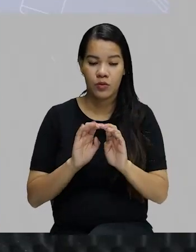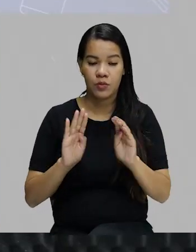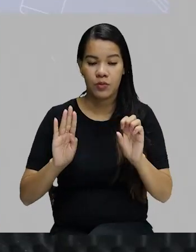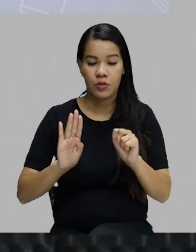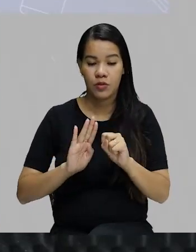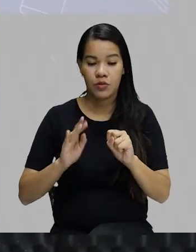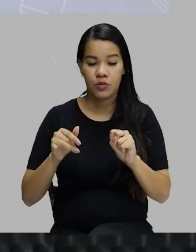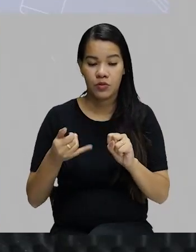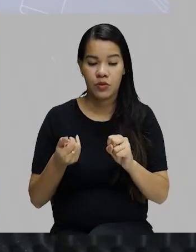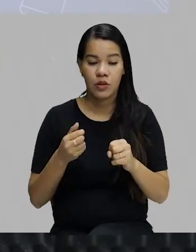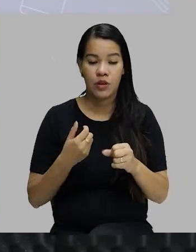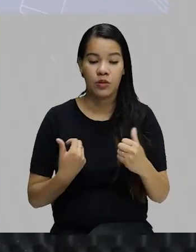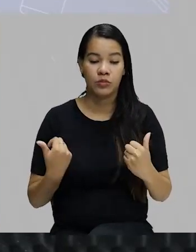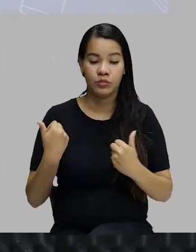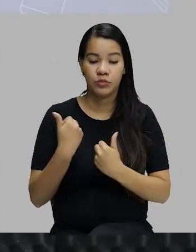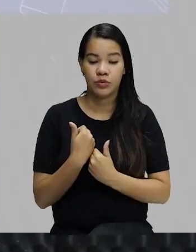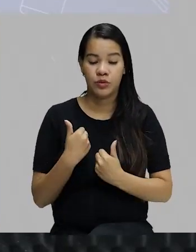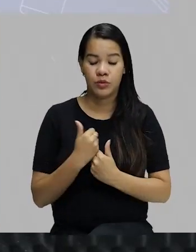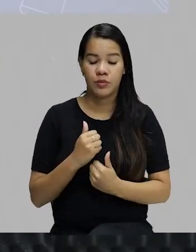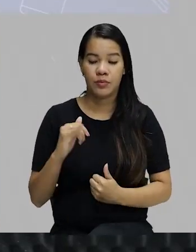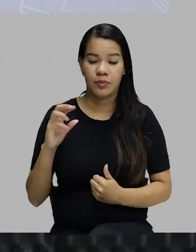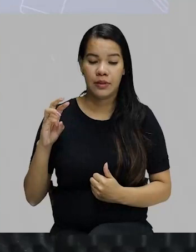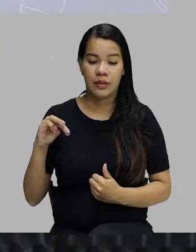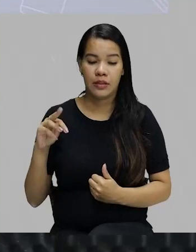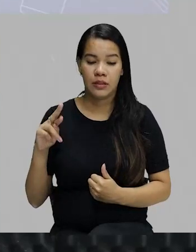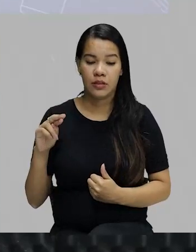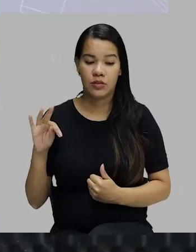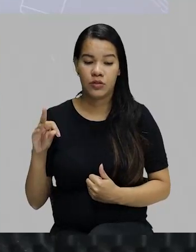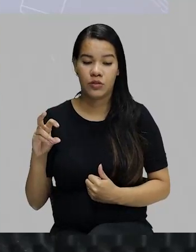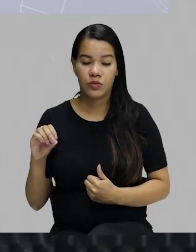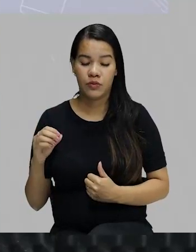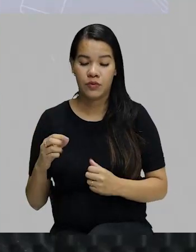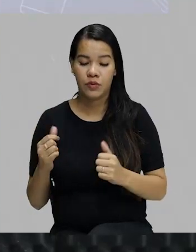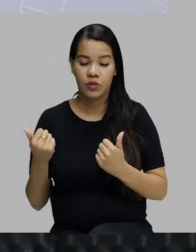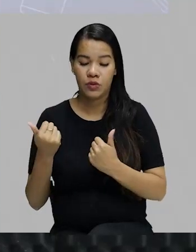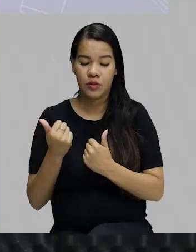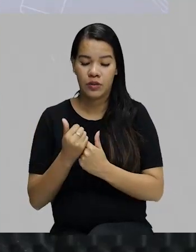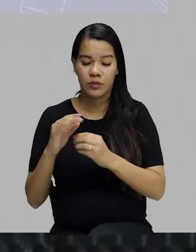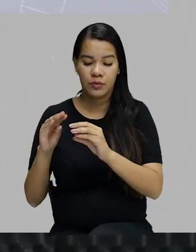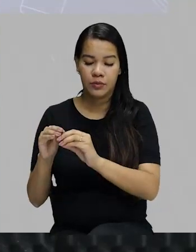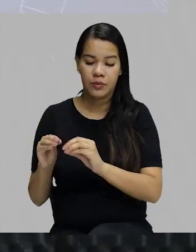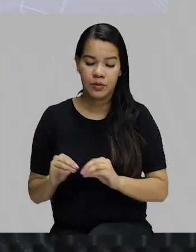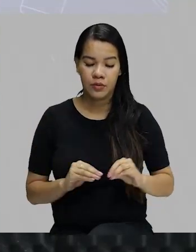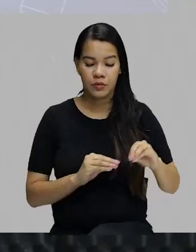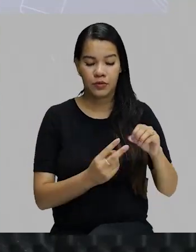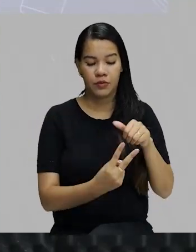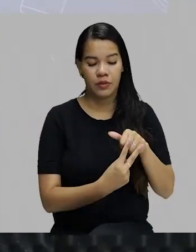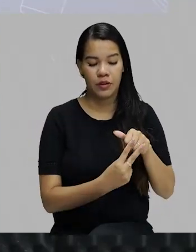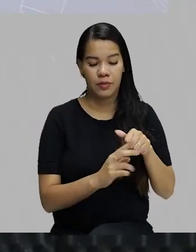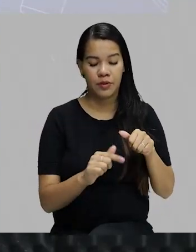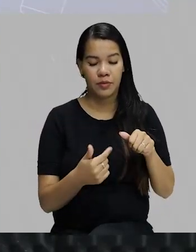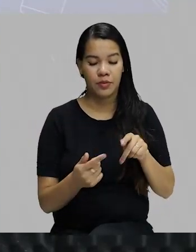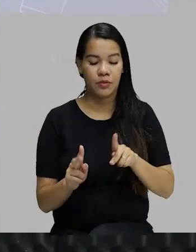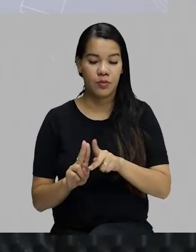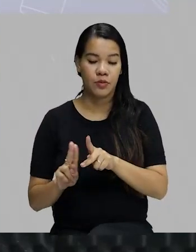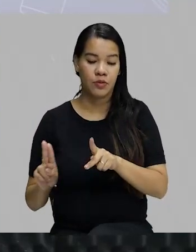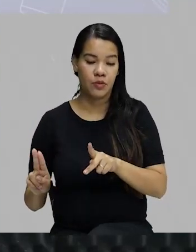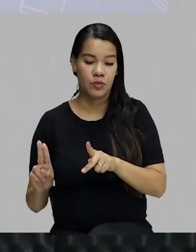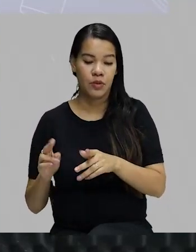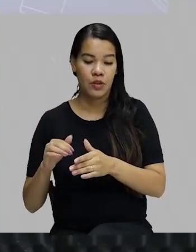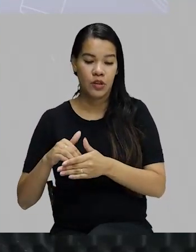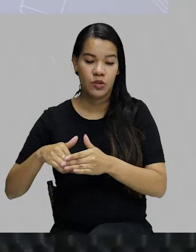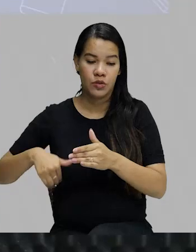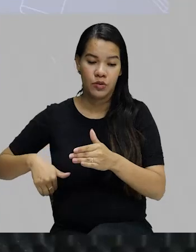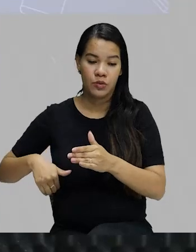imperativo fazendo a inversão. Eu coloco primeiro o verbo e depois o pronome. E suprimo o que.